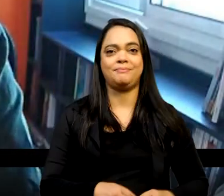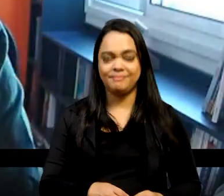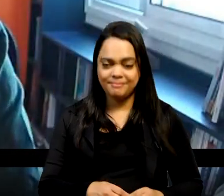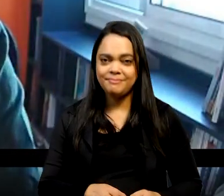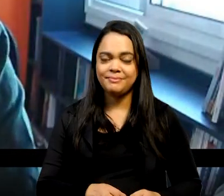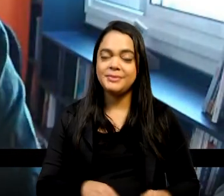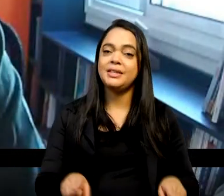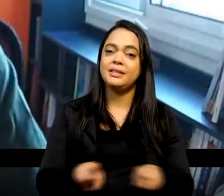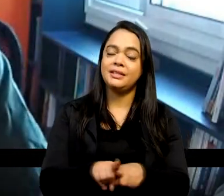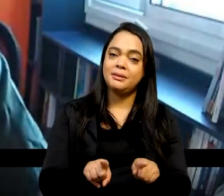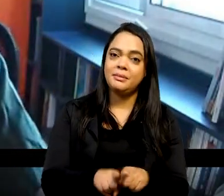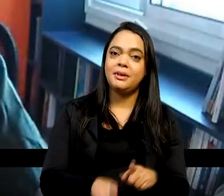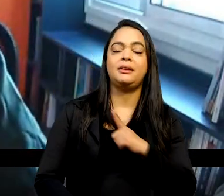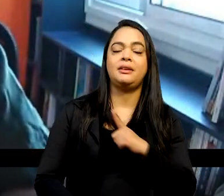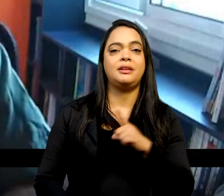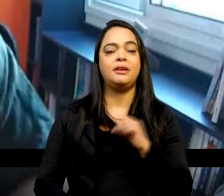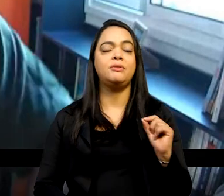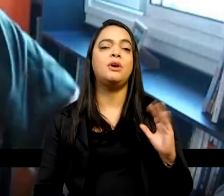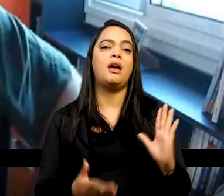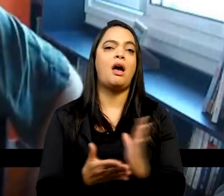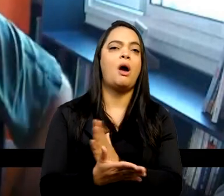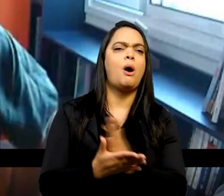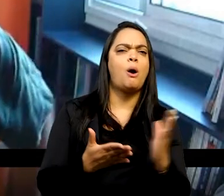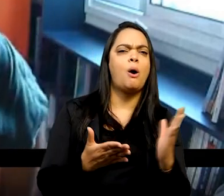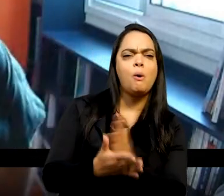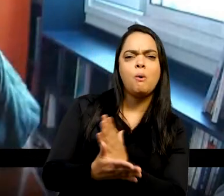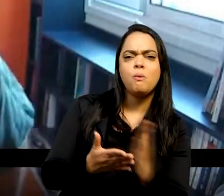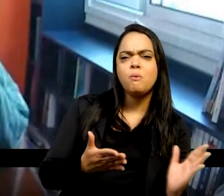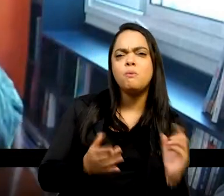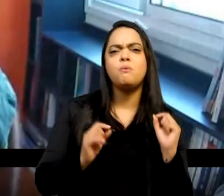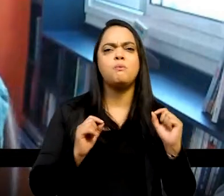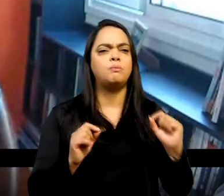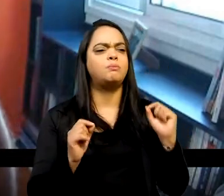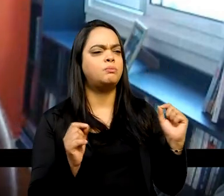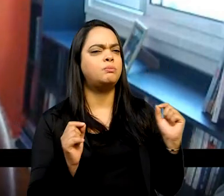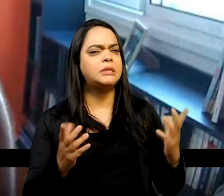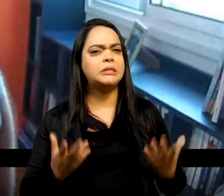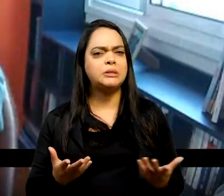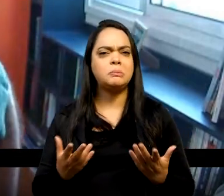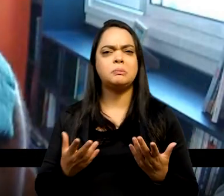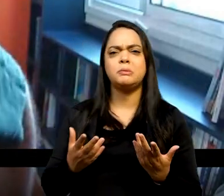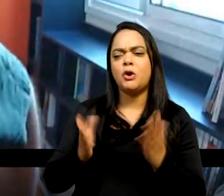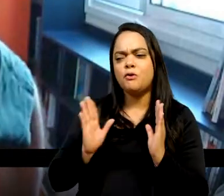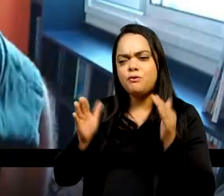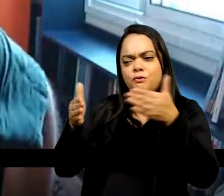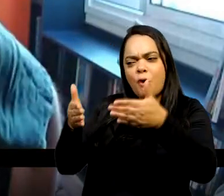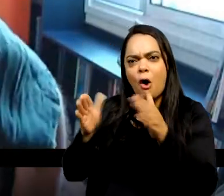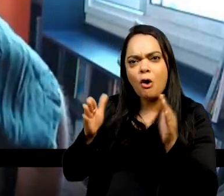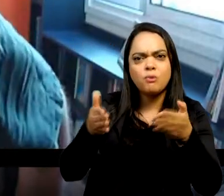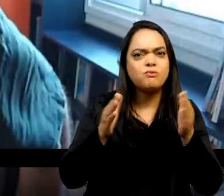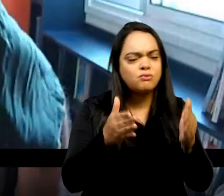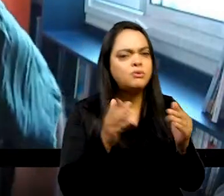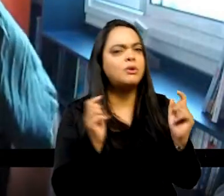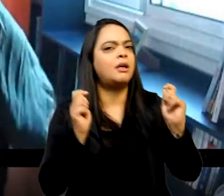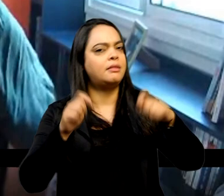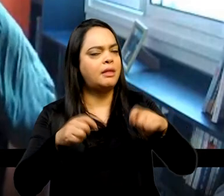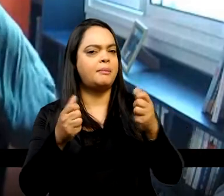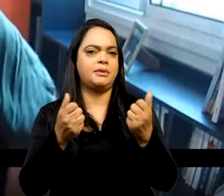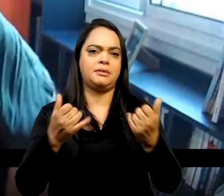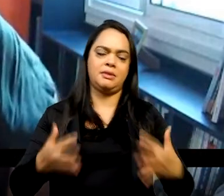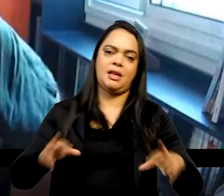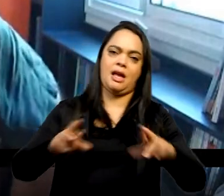protagonismos, alguns protagonismos, que justificam essas assimetrias.